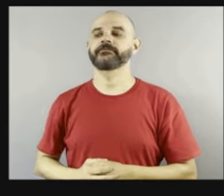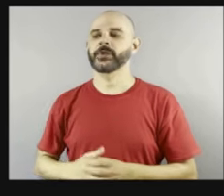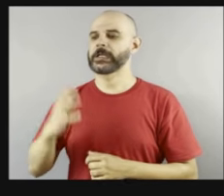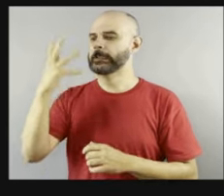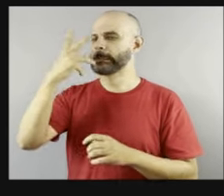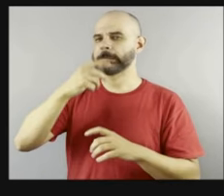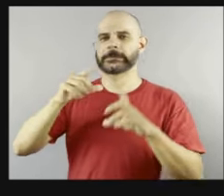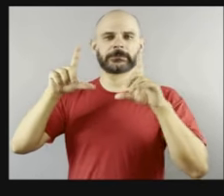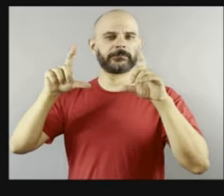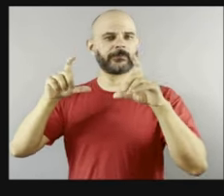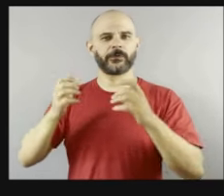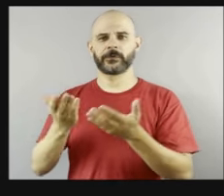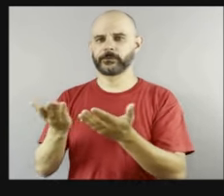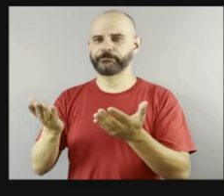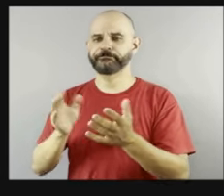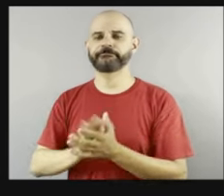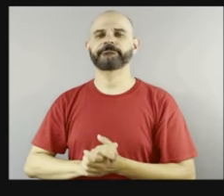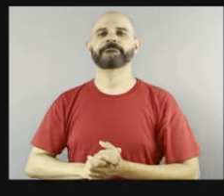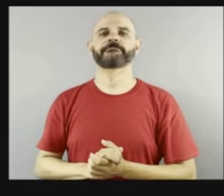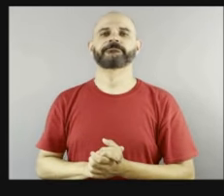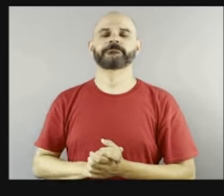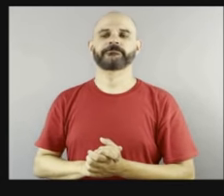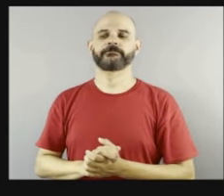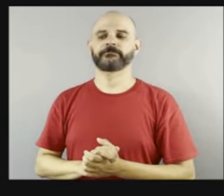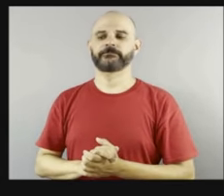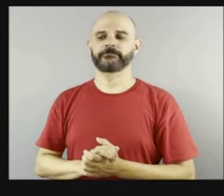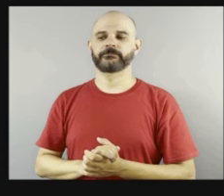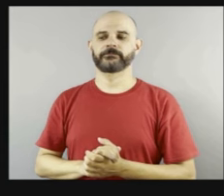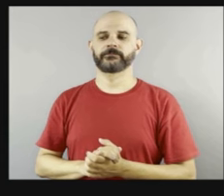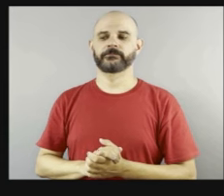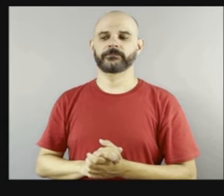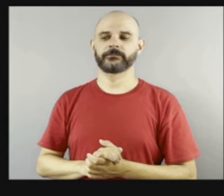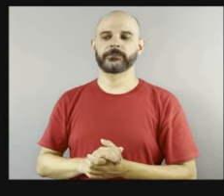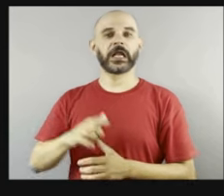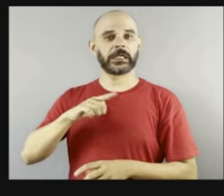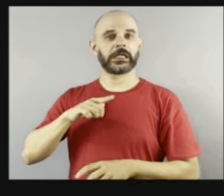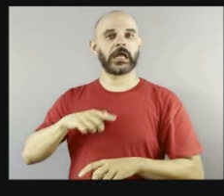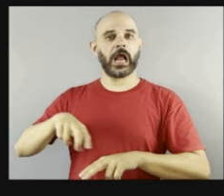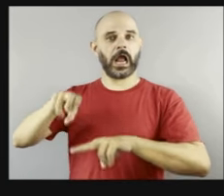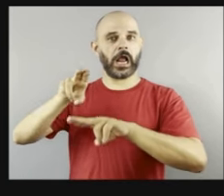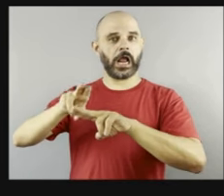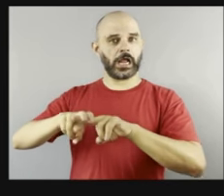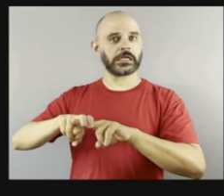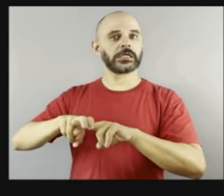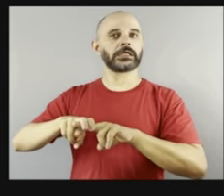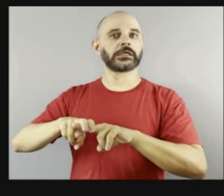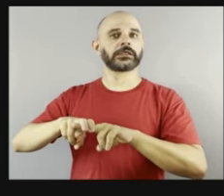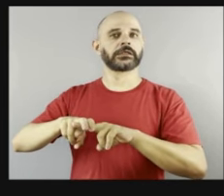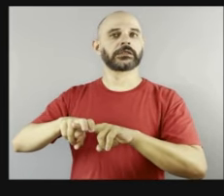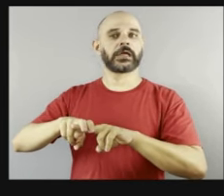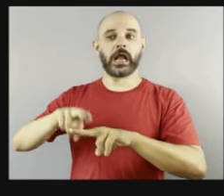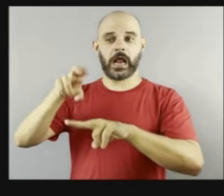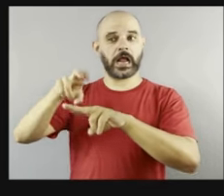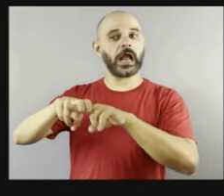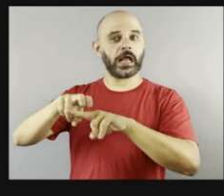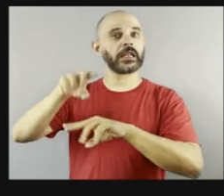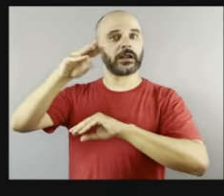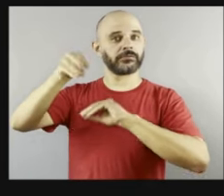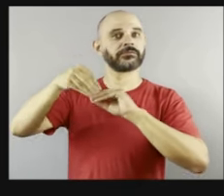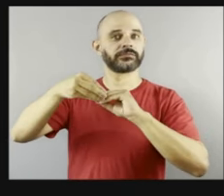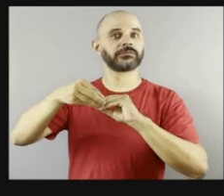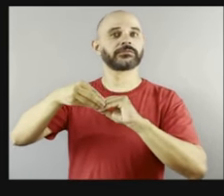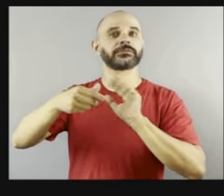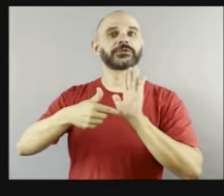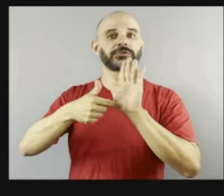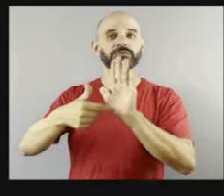Essa cadeira, né? Essa cadeira fez parte do... Ela fez parte da exposição e o manto, né? Ele fica ali para as pessoas